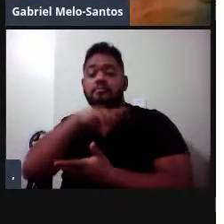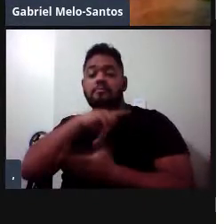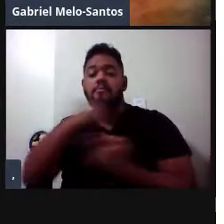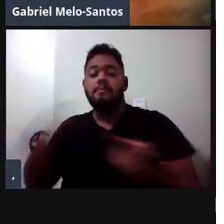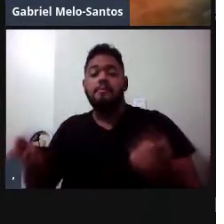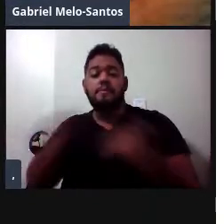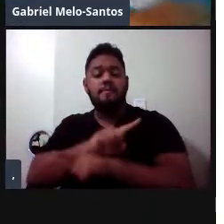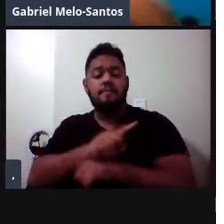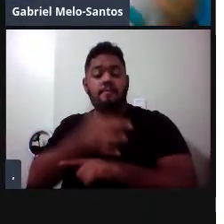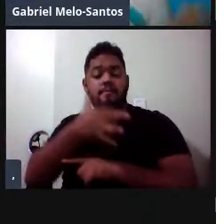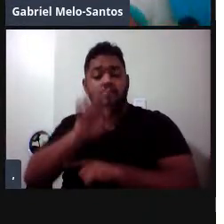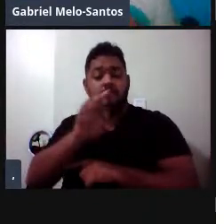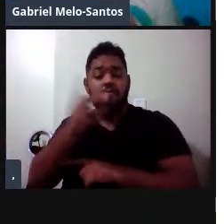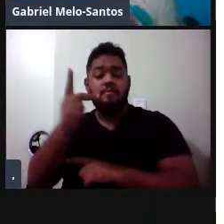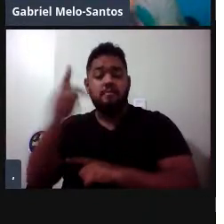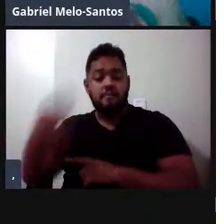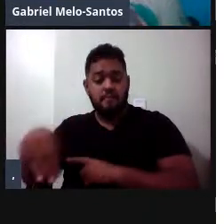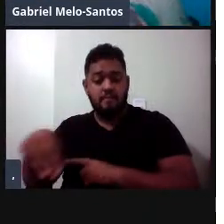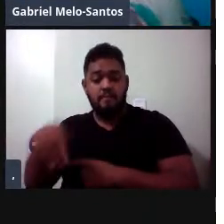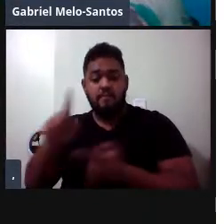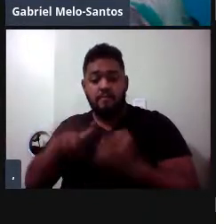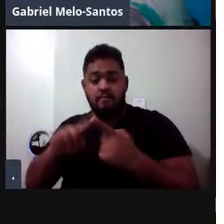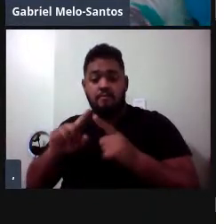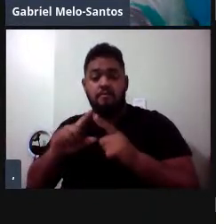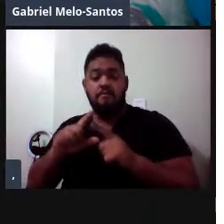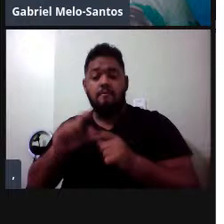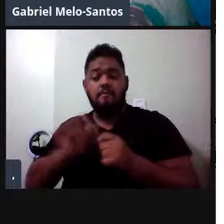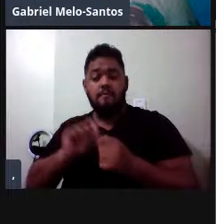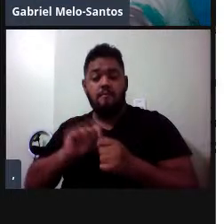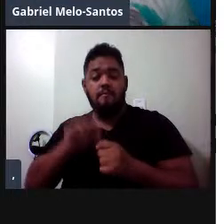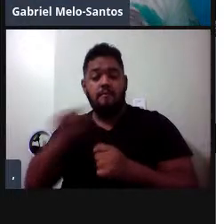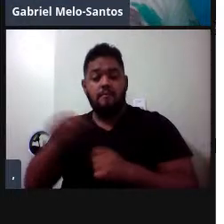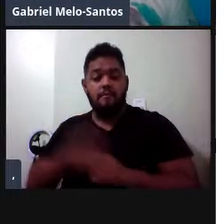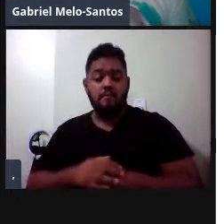quilômetros. Tenta fazer isso quando possível, nem sempre é possível.